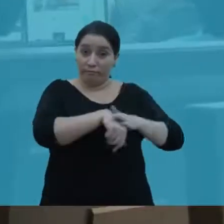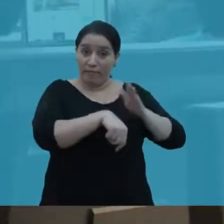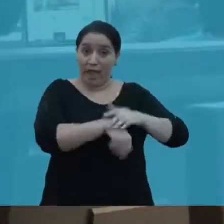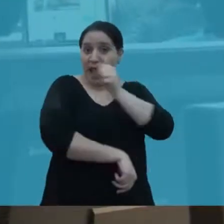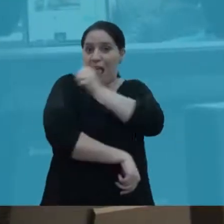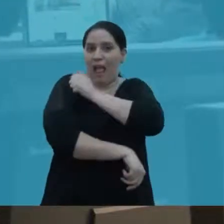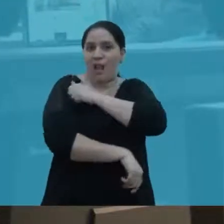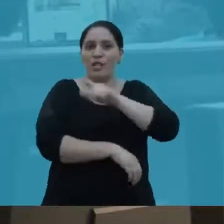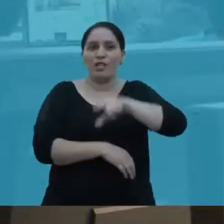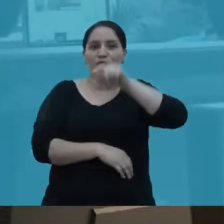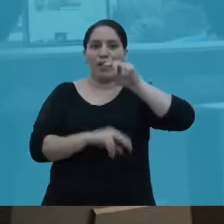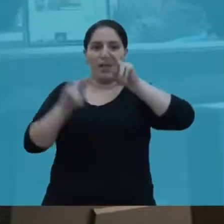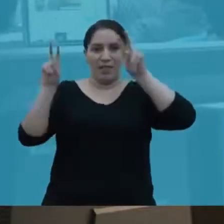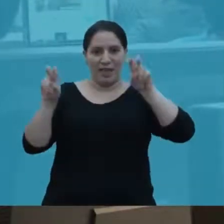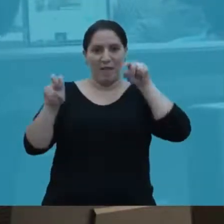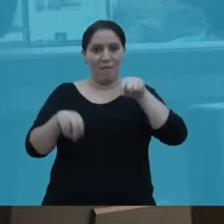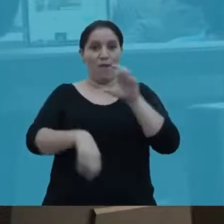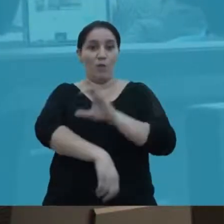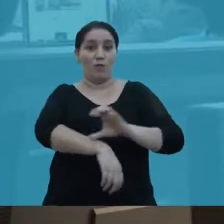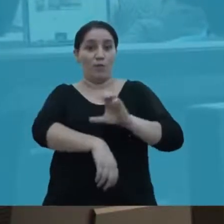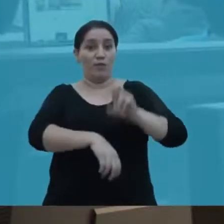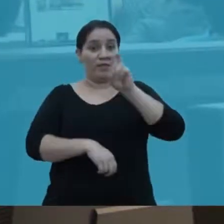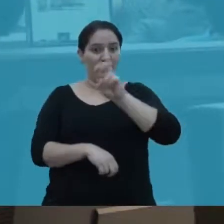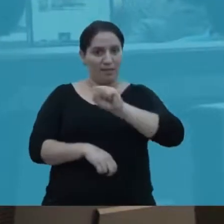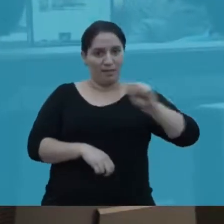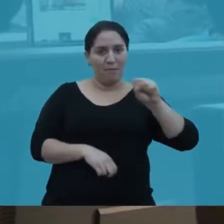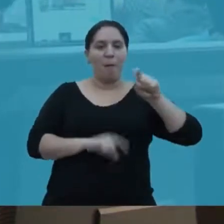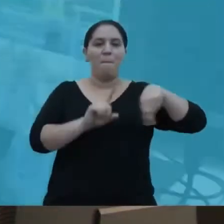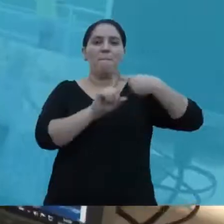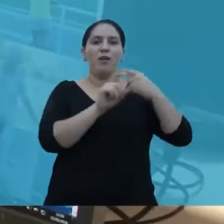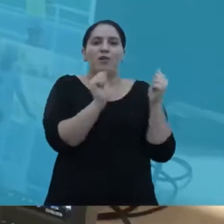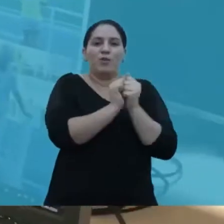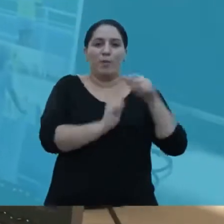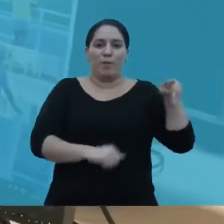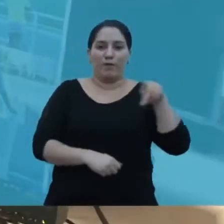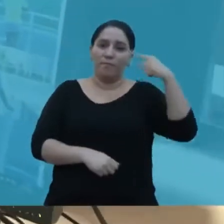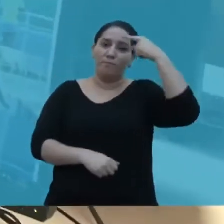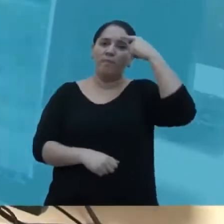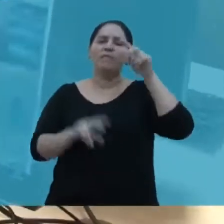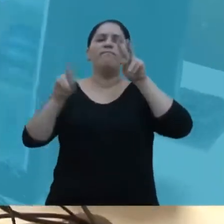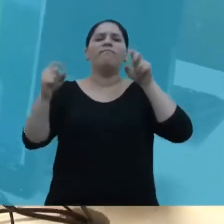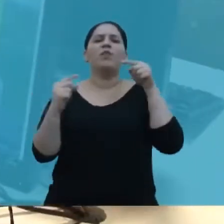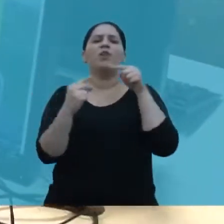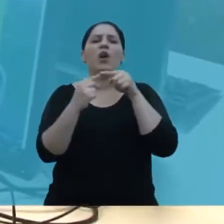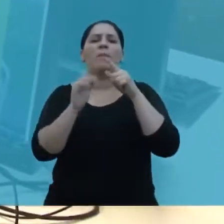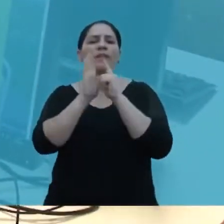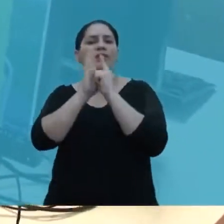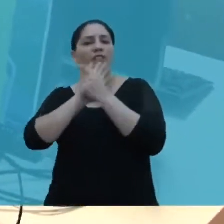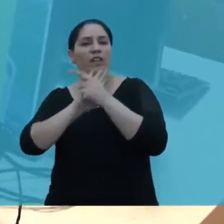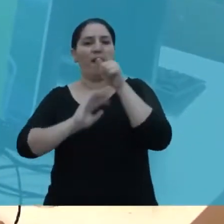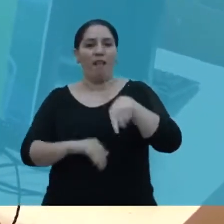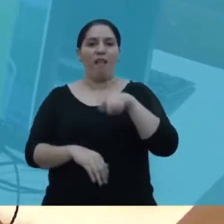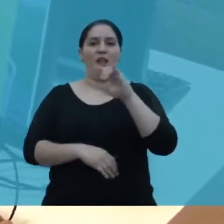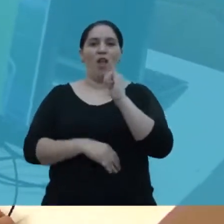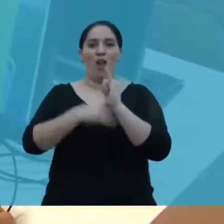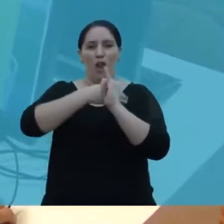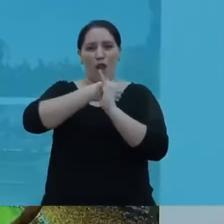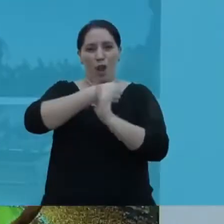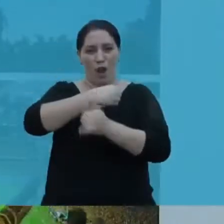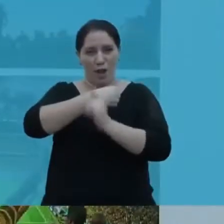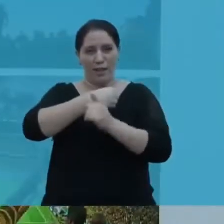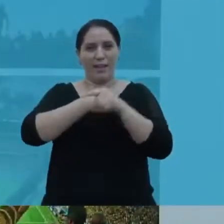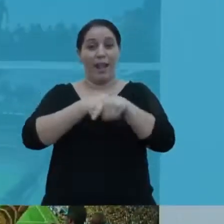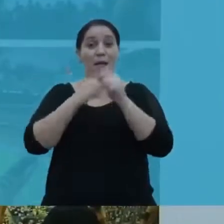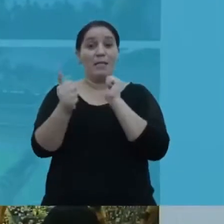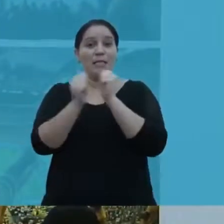A escolha dos estudantes e do professor da turma do quinto semestre foi pela Crônica Esportiva, estilo bem brasileiro